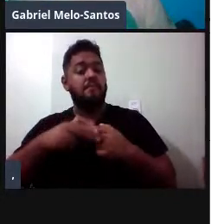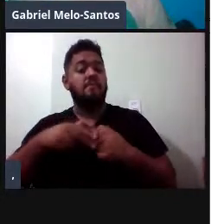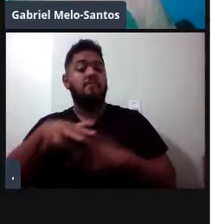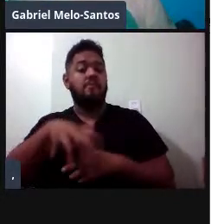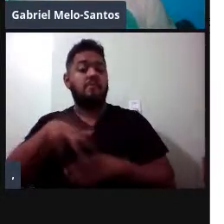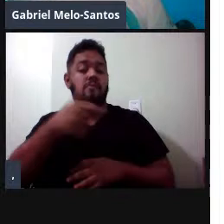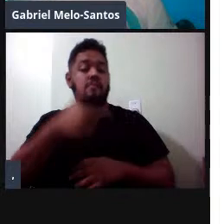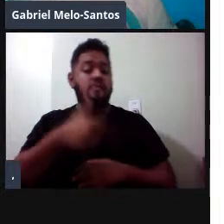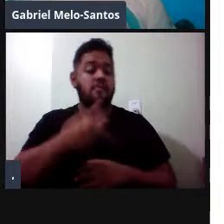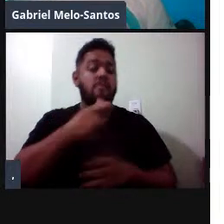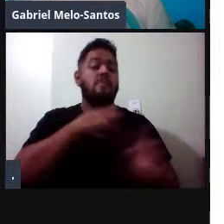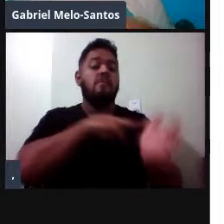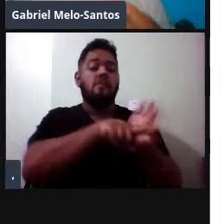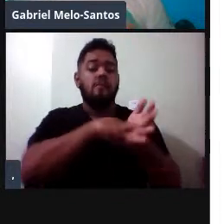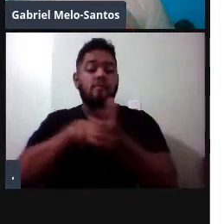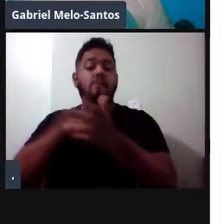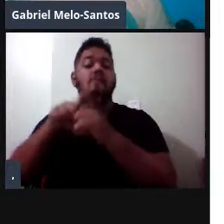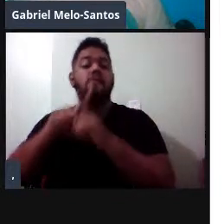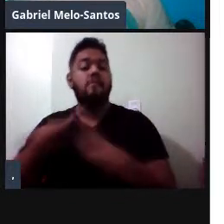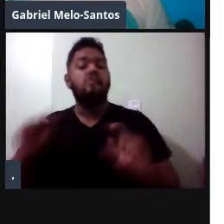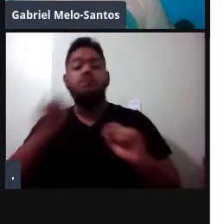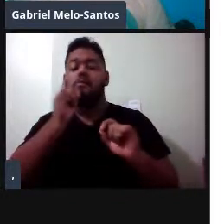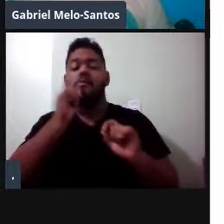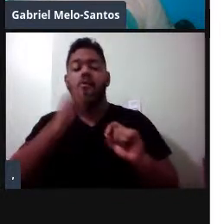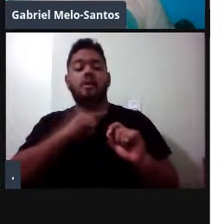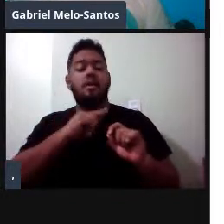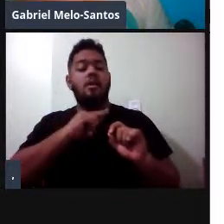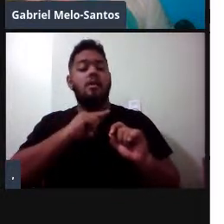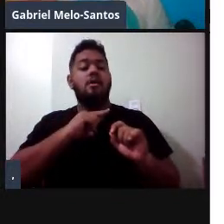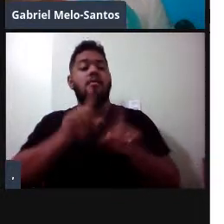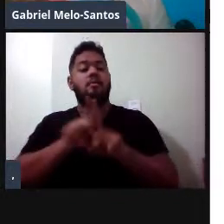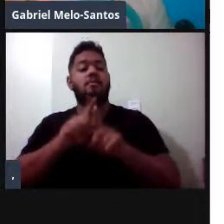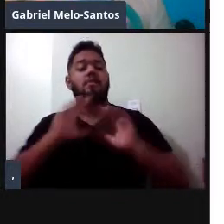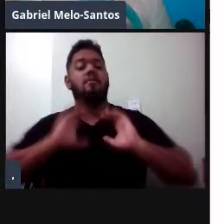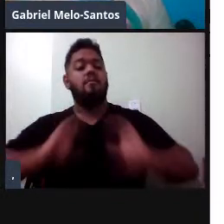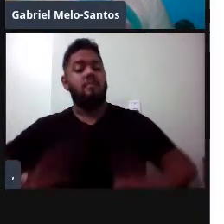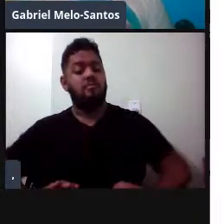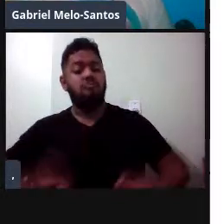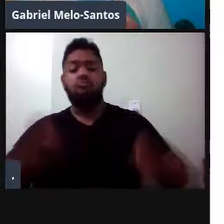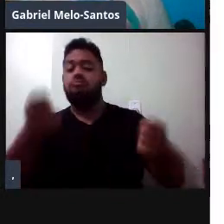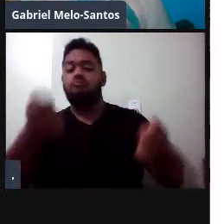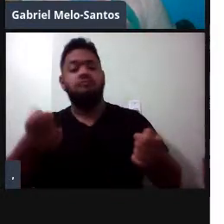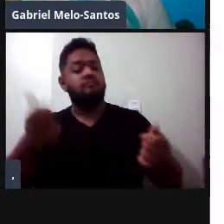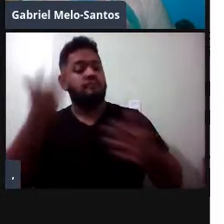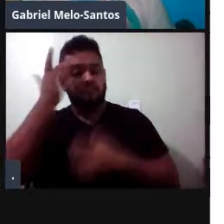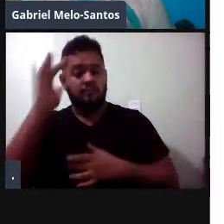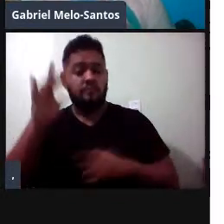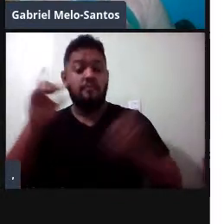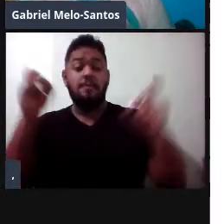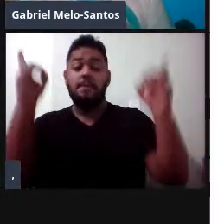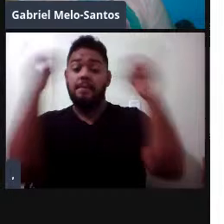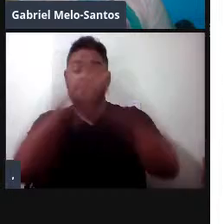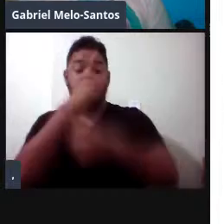e de abundância, mas a questão de comportamento a gente pouco sabe desses animais, então é bem difícil